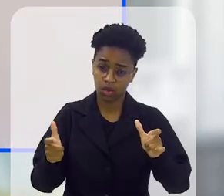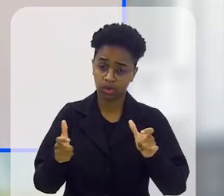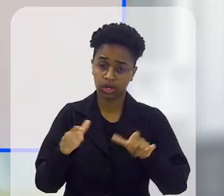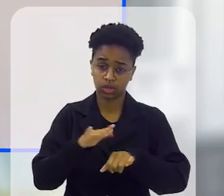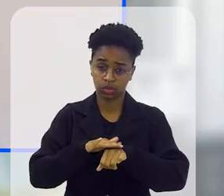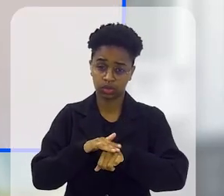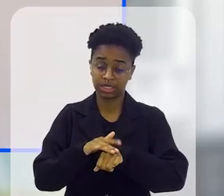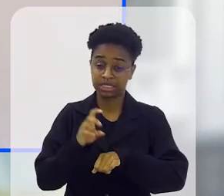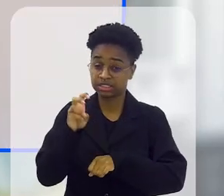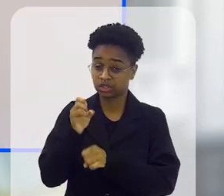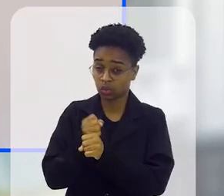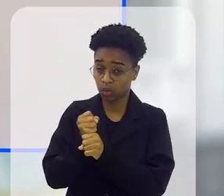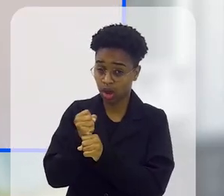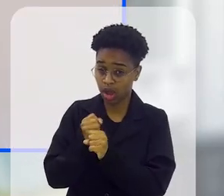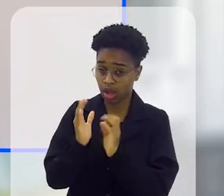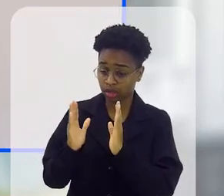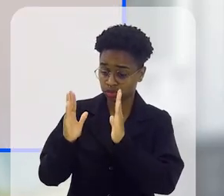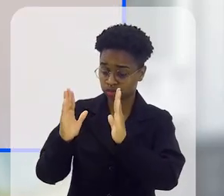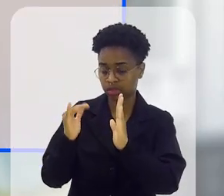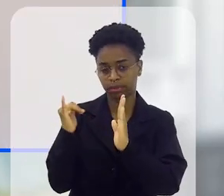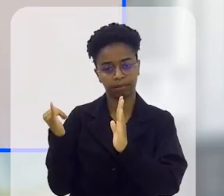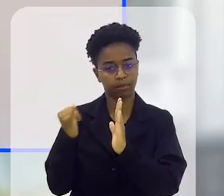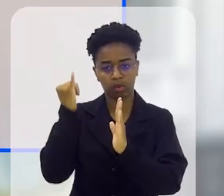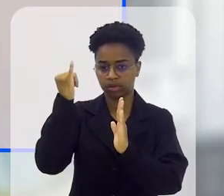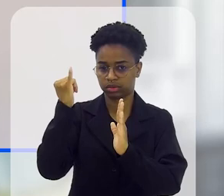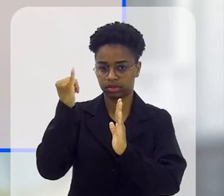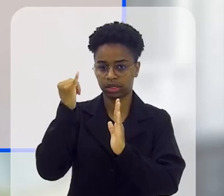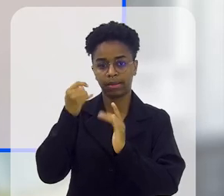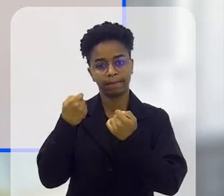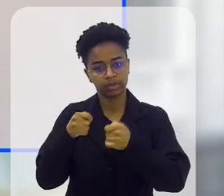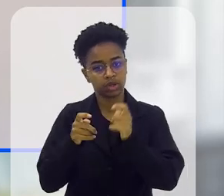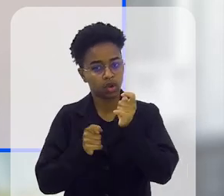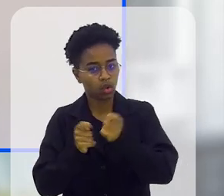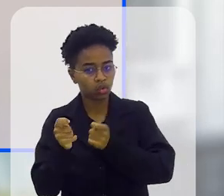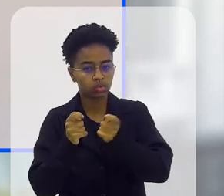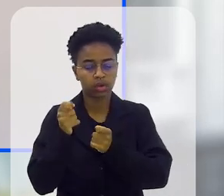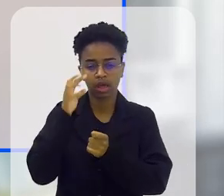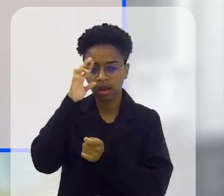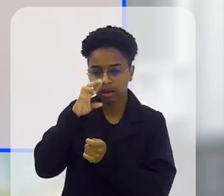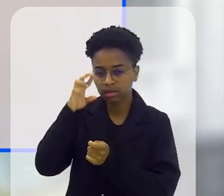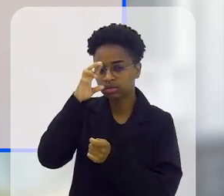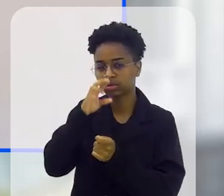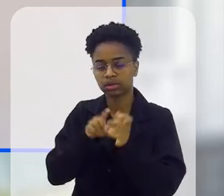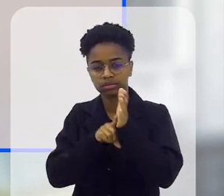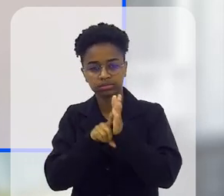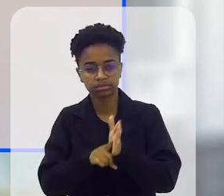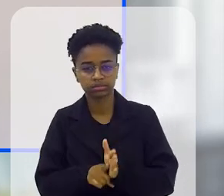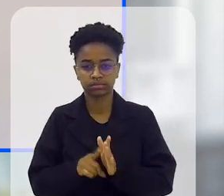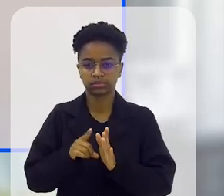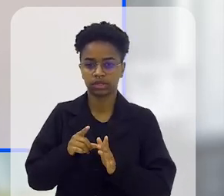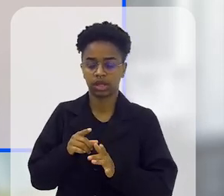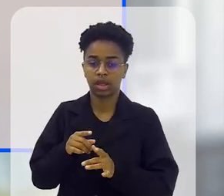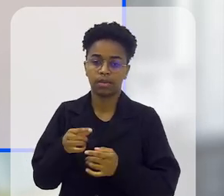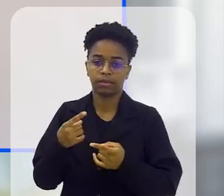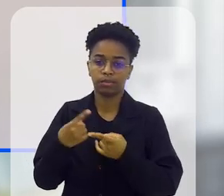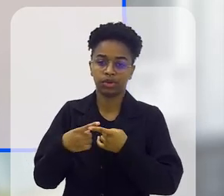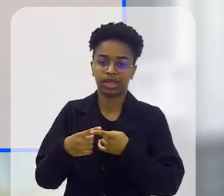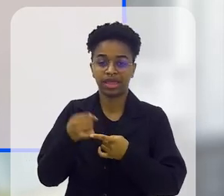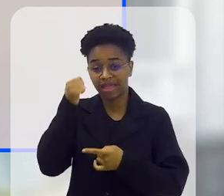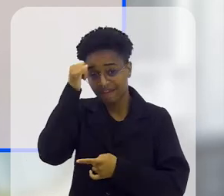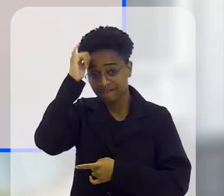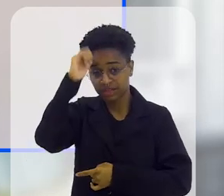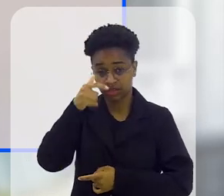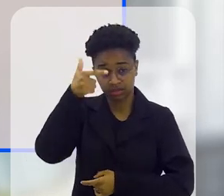para a maioria dos tumores, os primeiros cinco anos, eles são muito importantes para se manter o controle e a vigilância, né, contra a